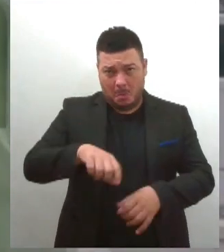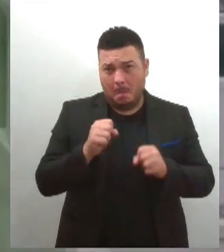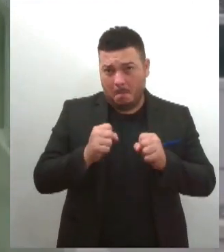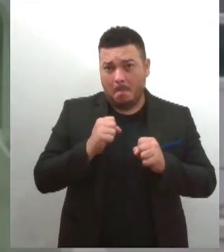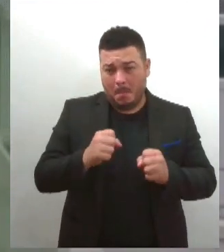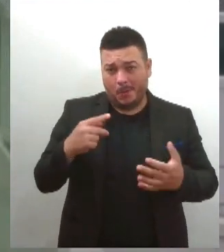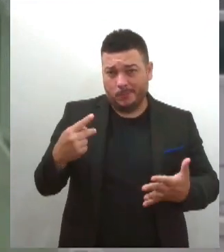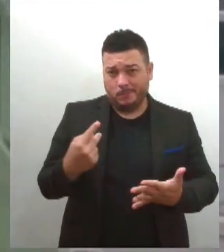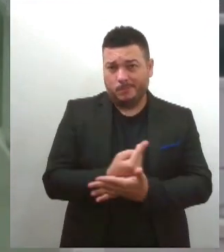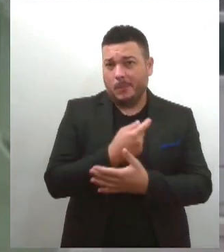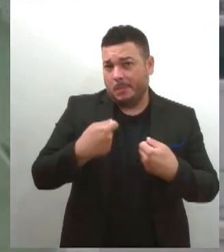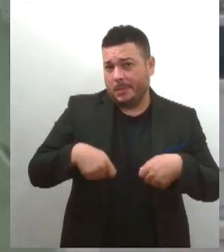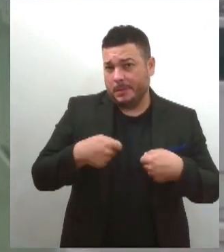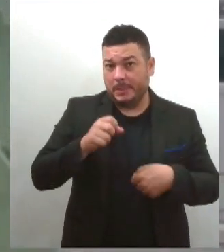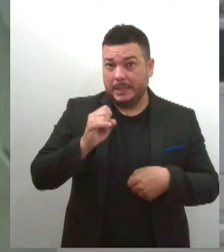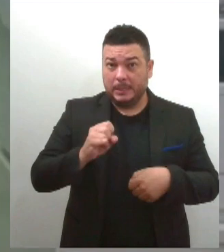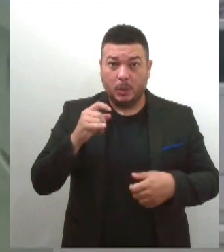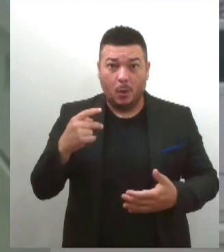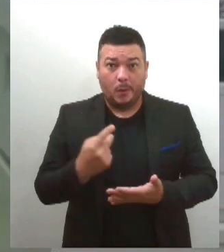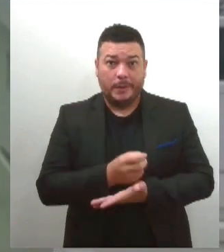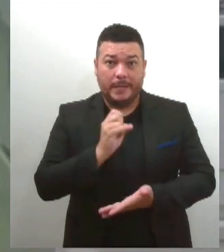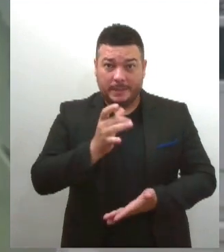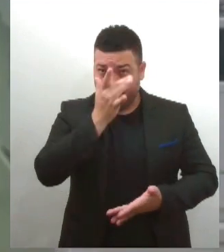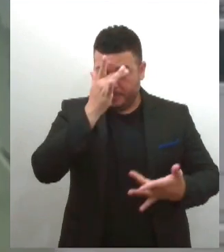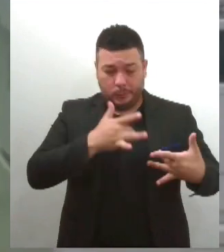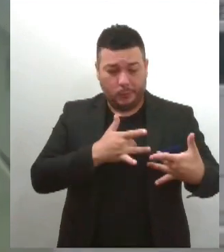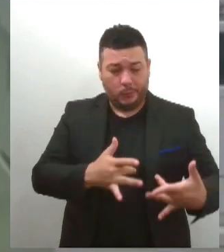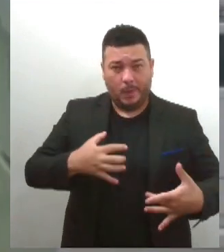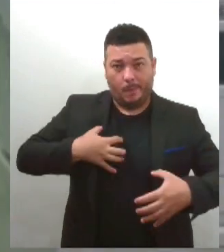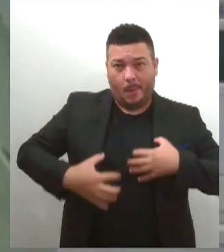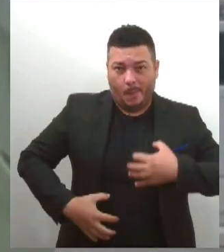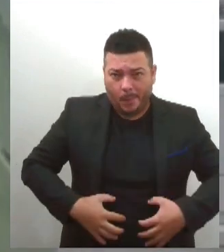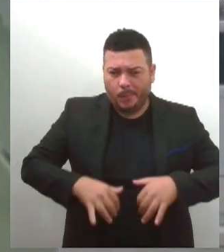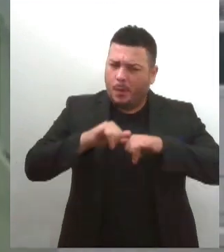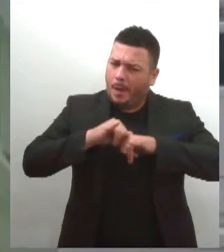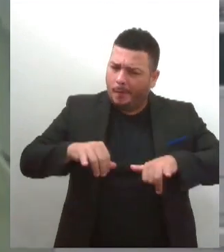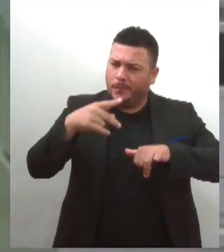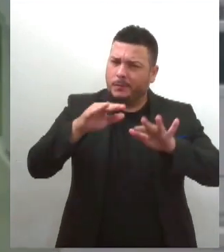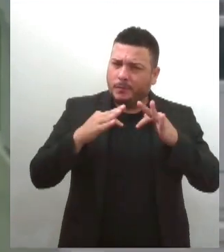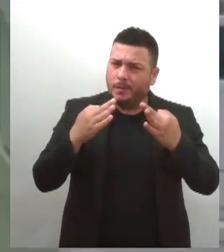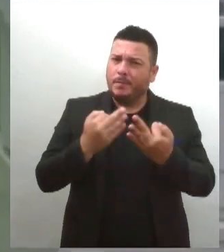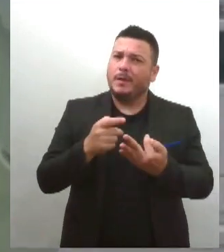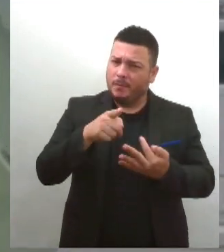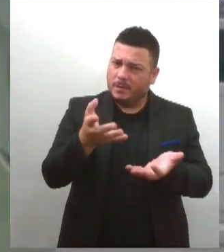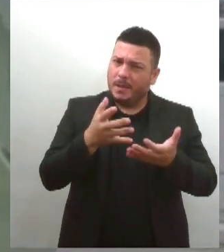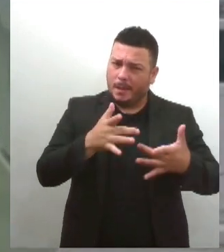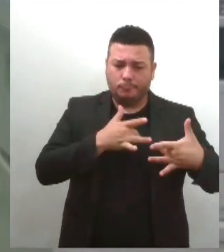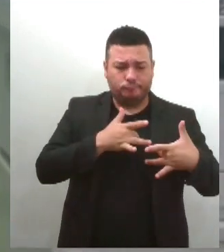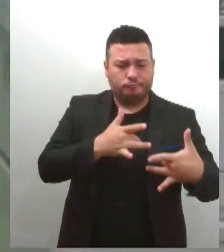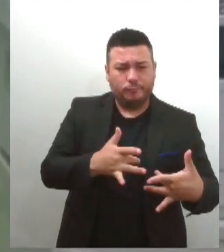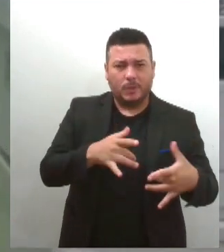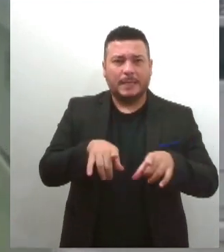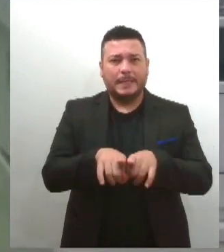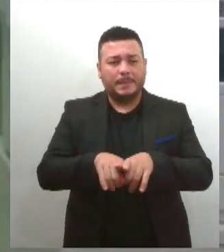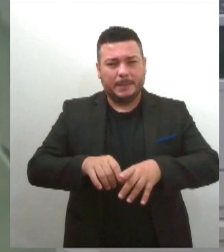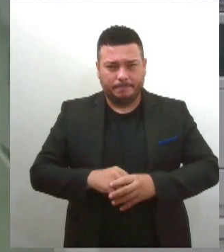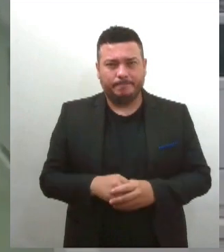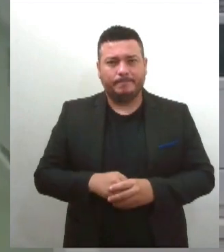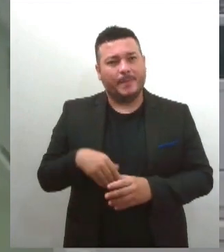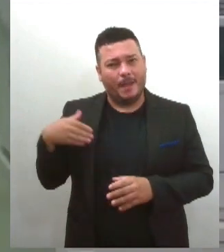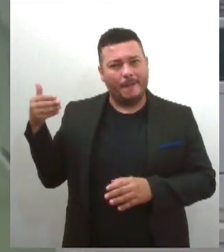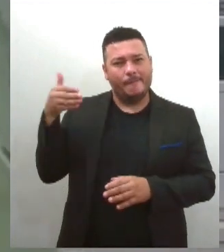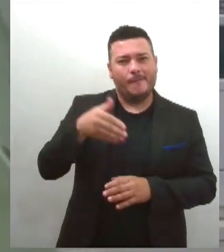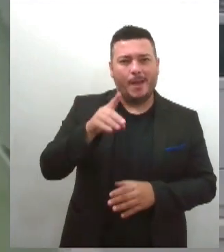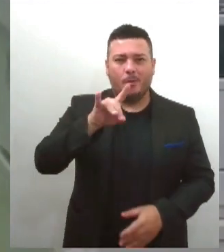houver o doador. Então, avise a sua família que você é um doador e compareça no dia 4 de maio, às